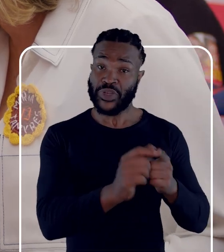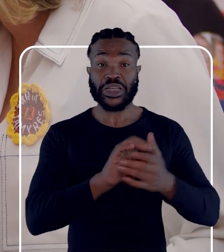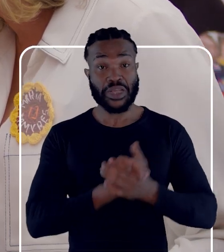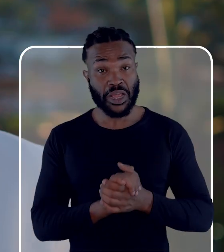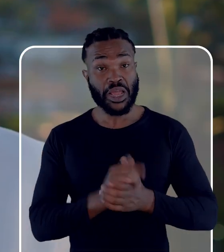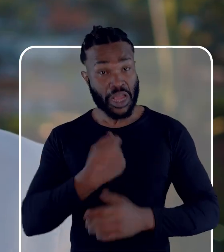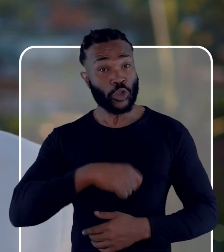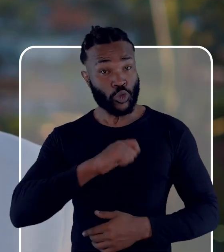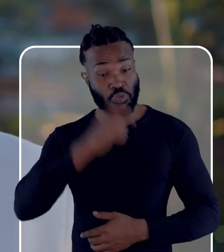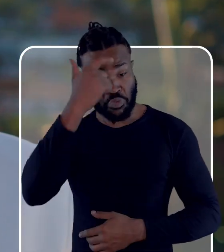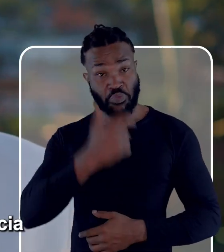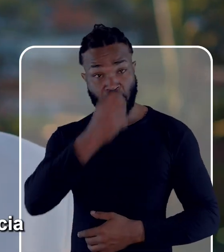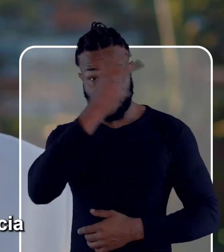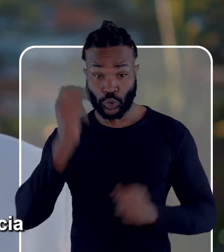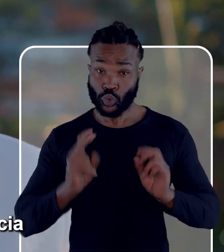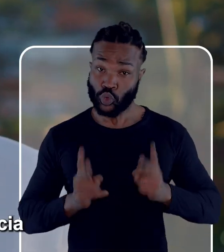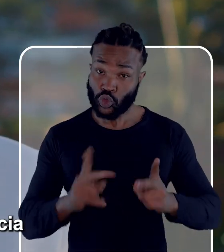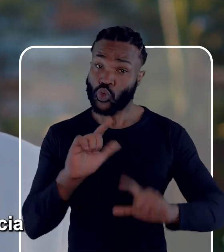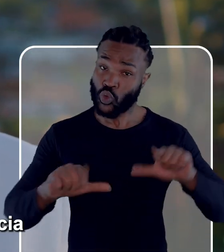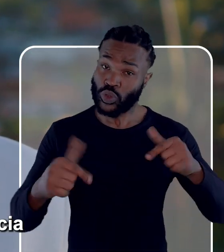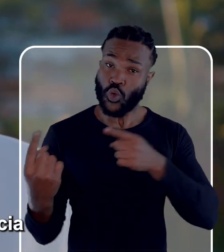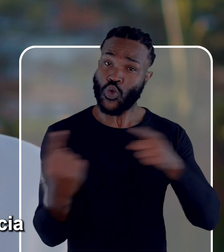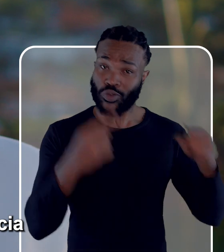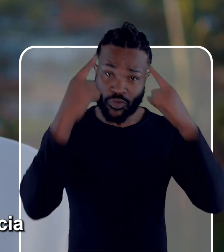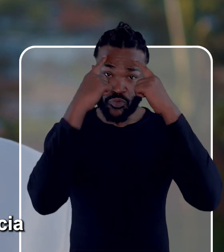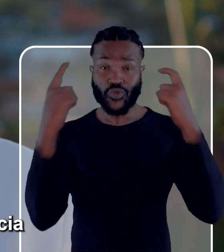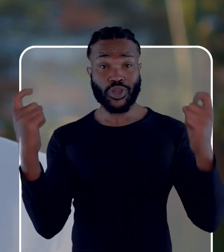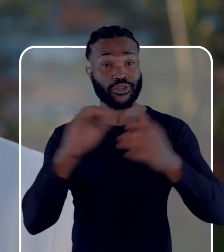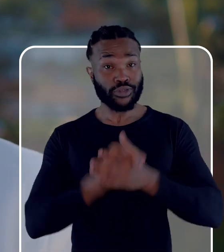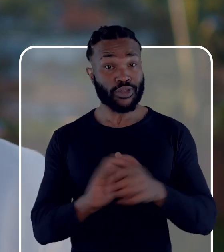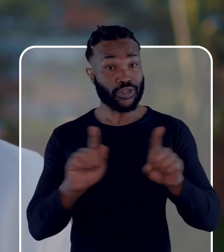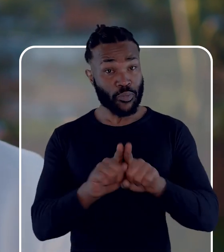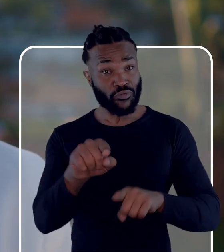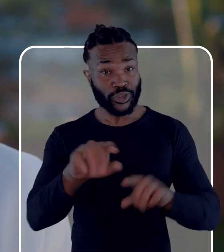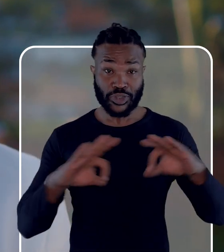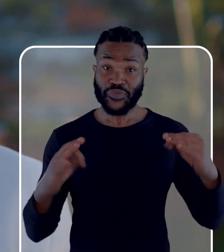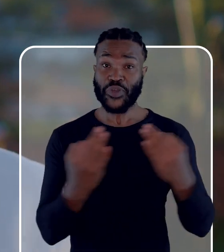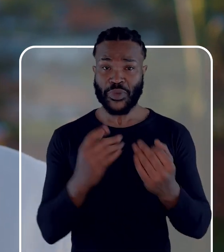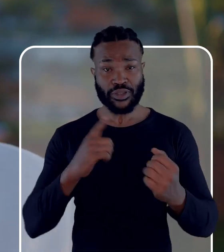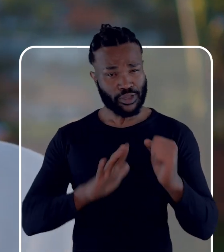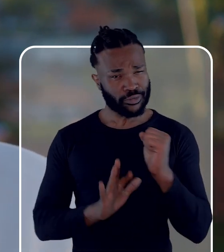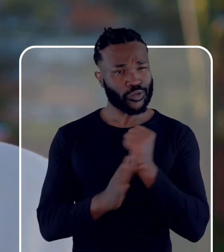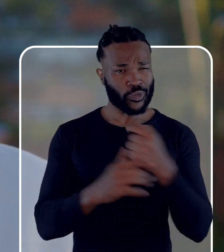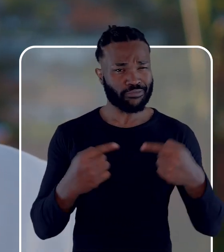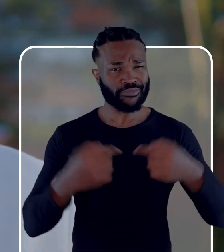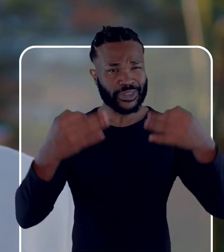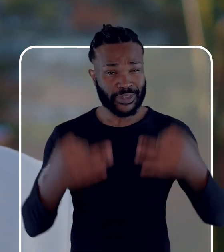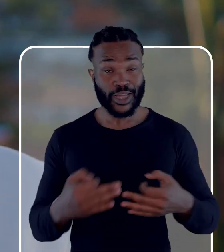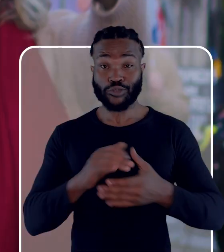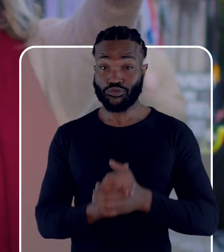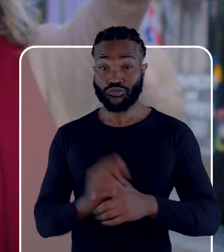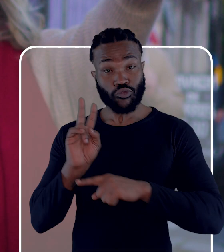comunidades. Sendo prefeita, eu vou seguir lutando contra a violência e garantindo à sua família a segurança